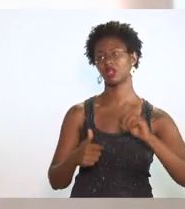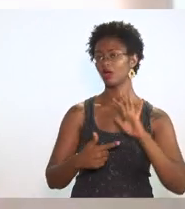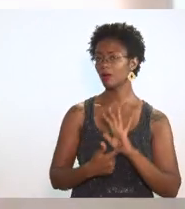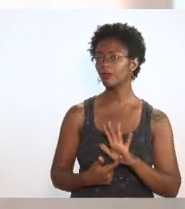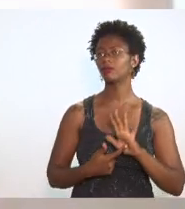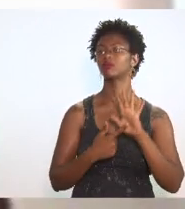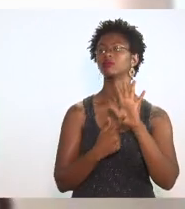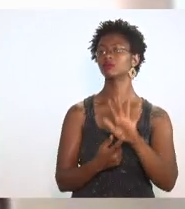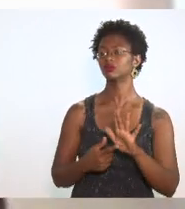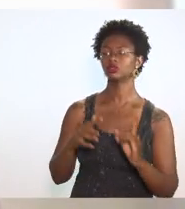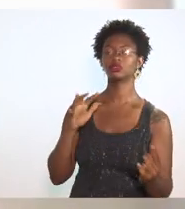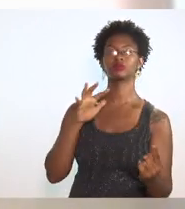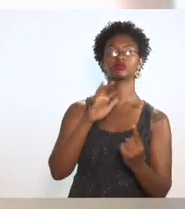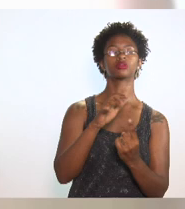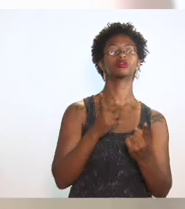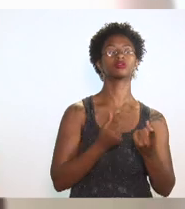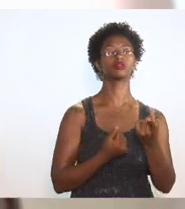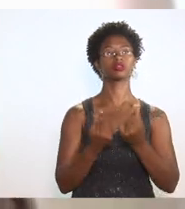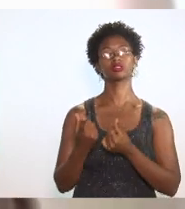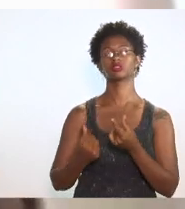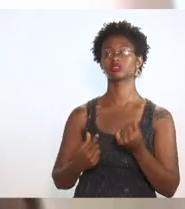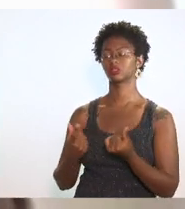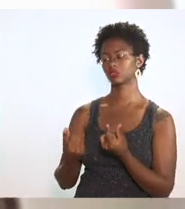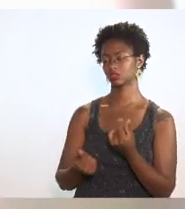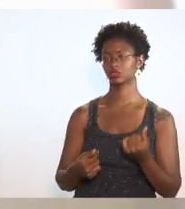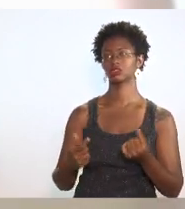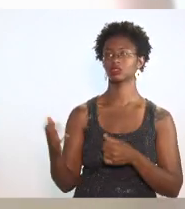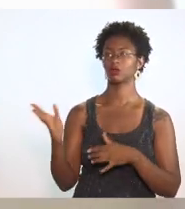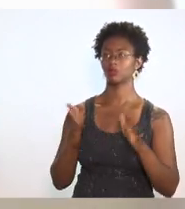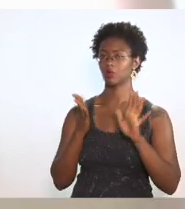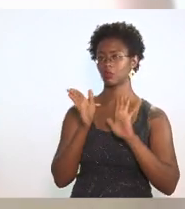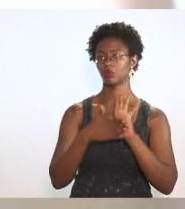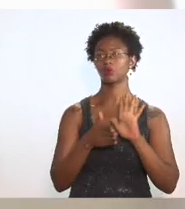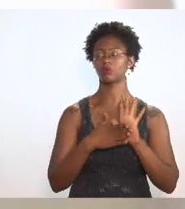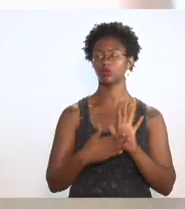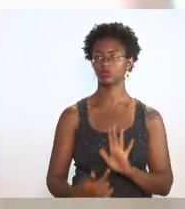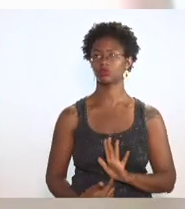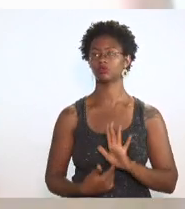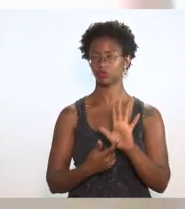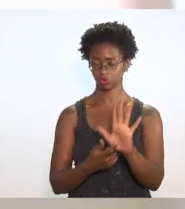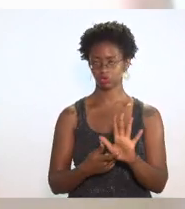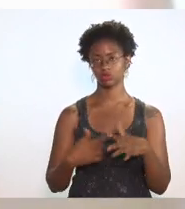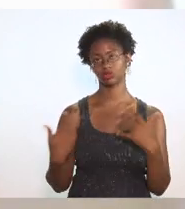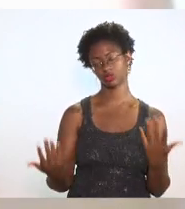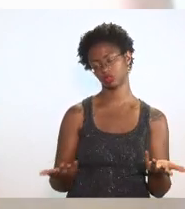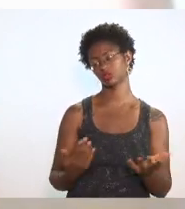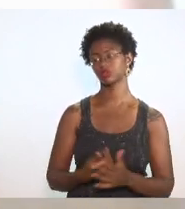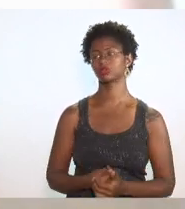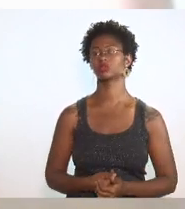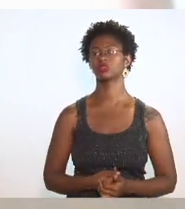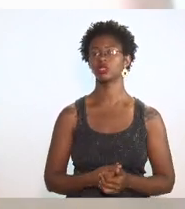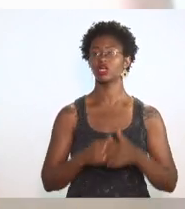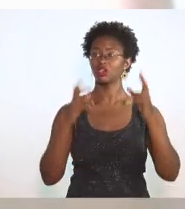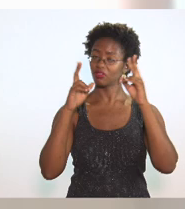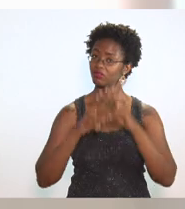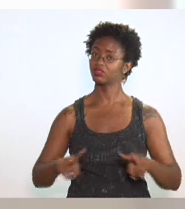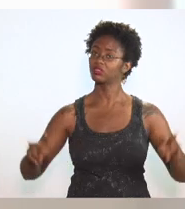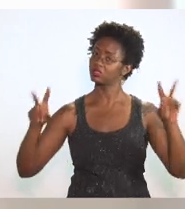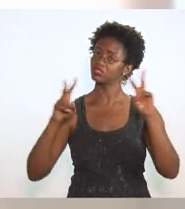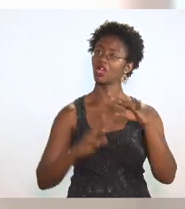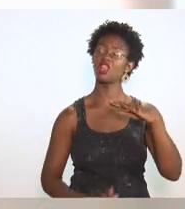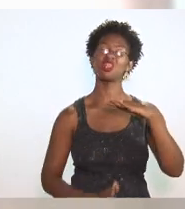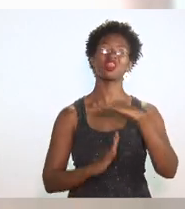financeiro que uma renúncia fiscal proposta vem trazer. Ou seja, é uma visão muito